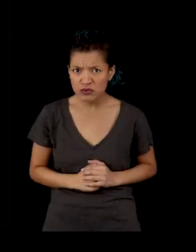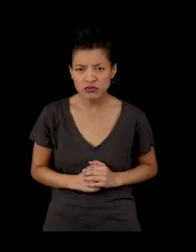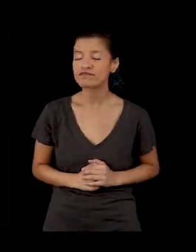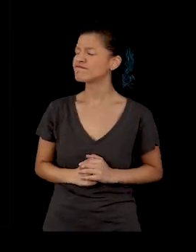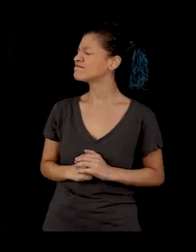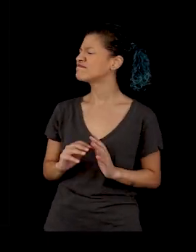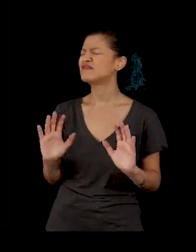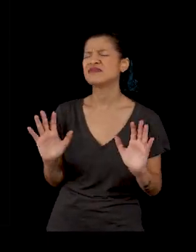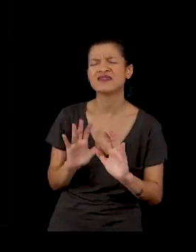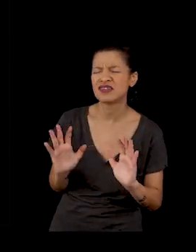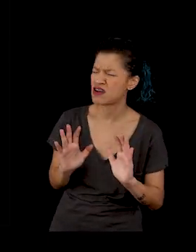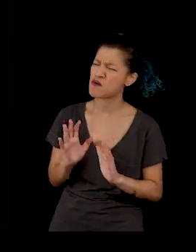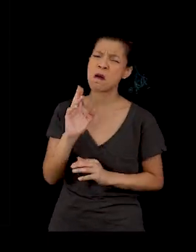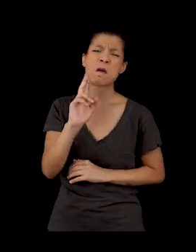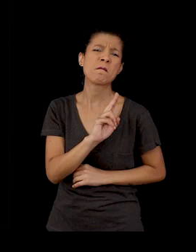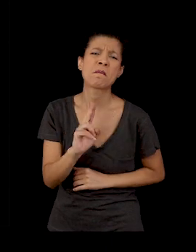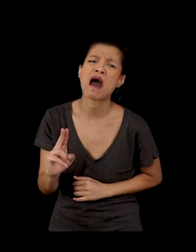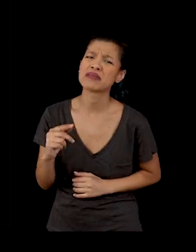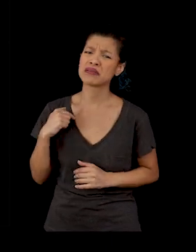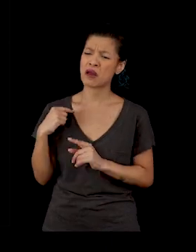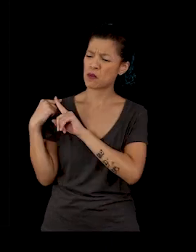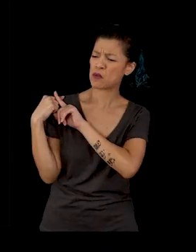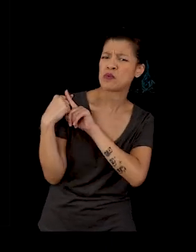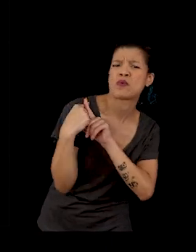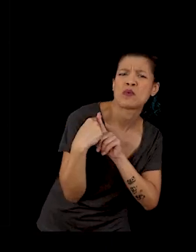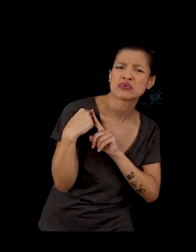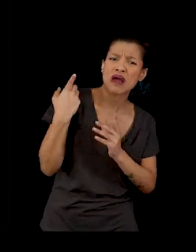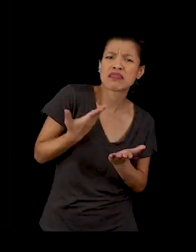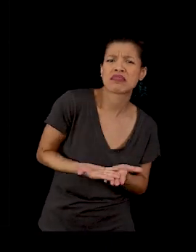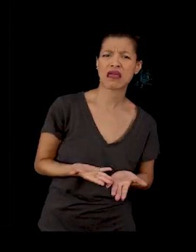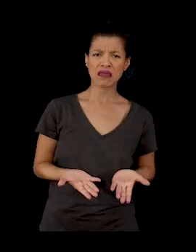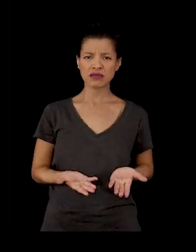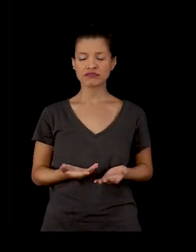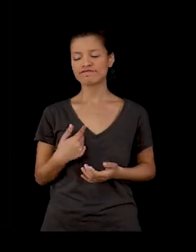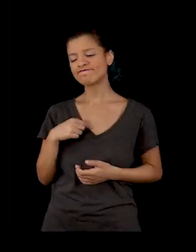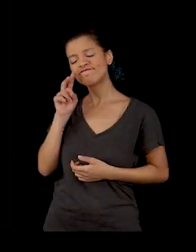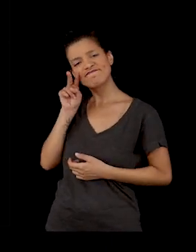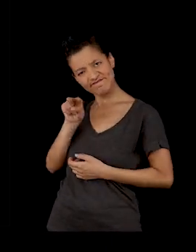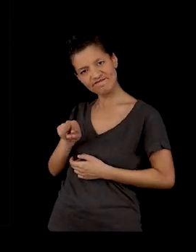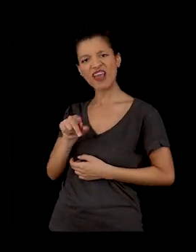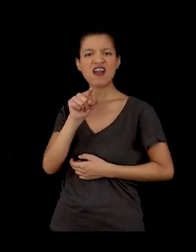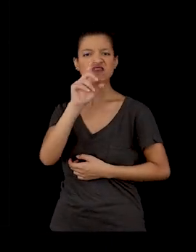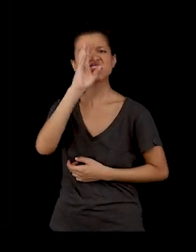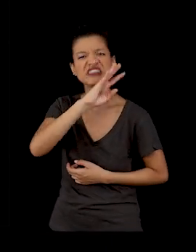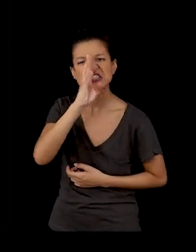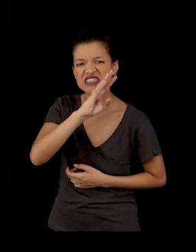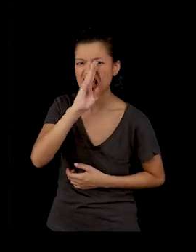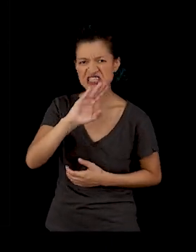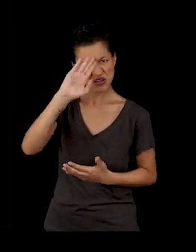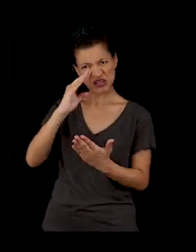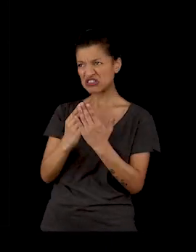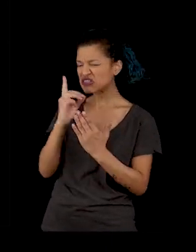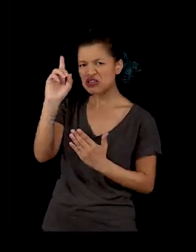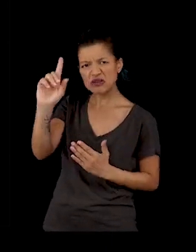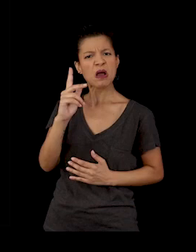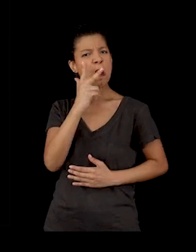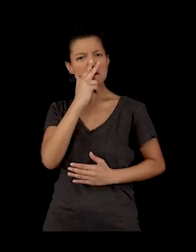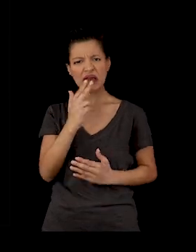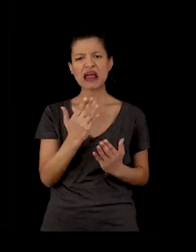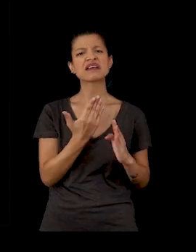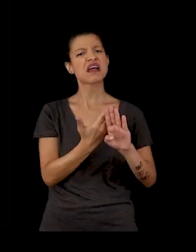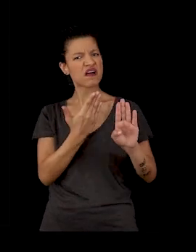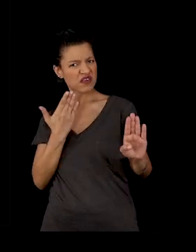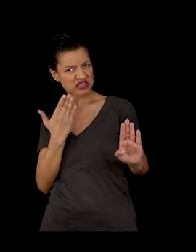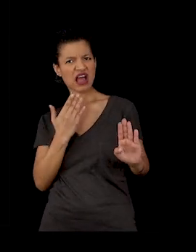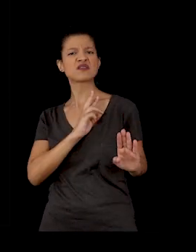de Deus? Não, padre. Só lembrar que ainda estou aqui com a minha cruz. Estão vendo. E essa insistência na heresia mostra o quanto